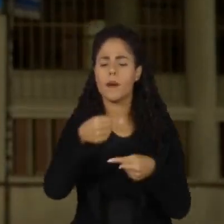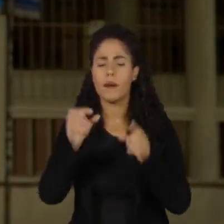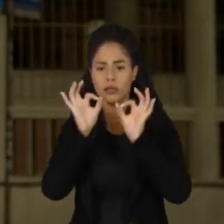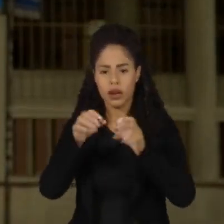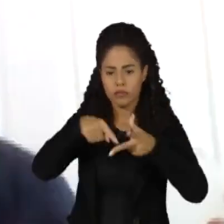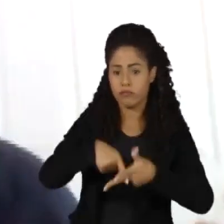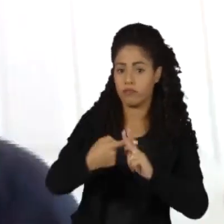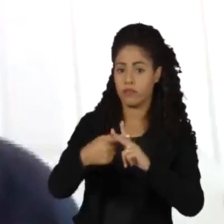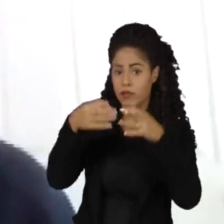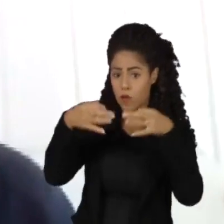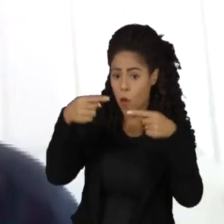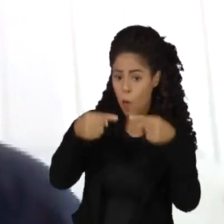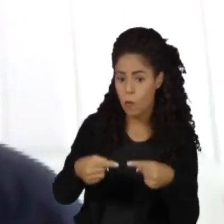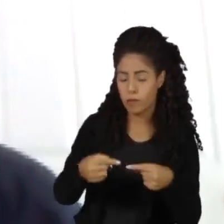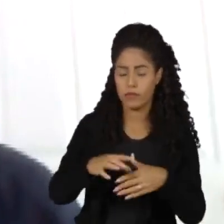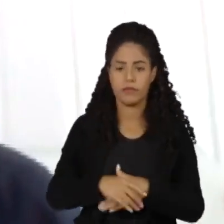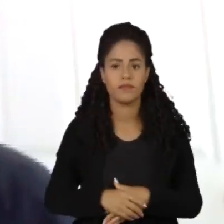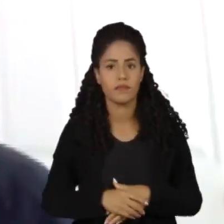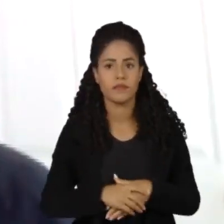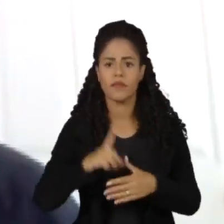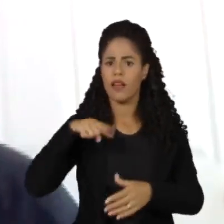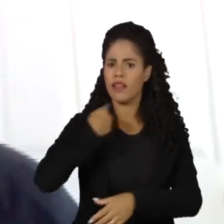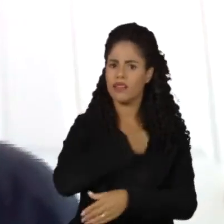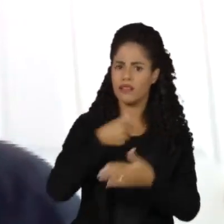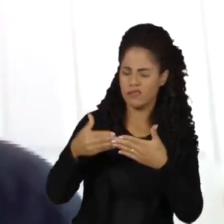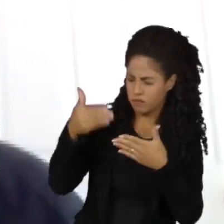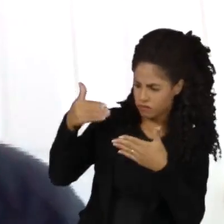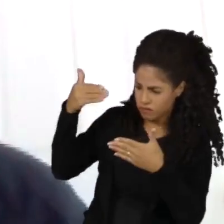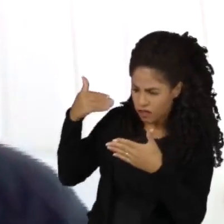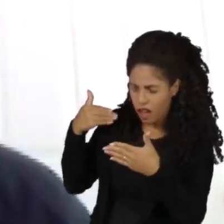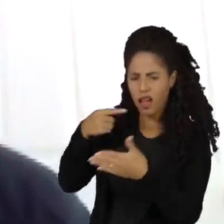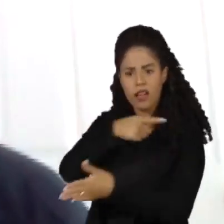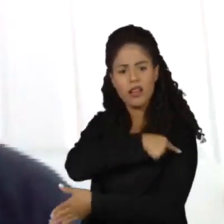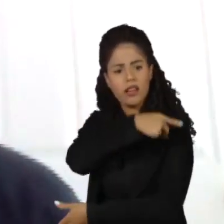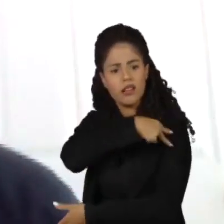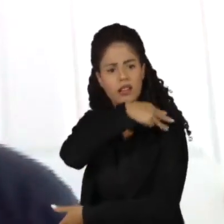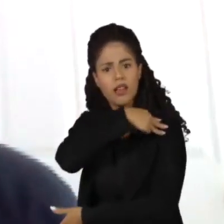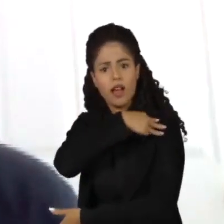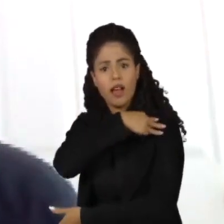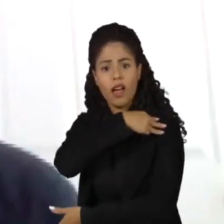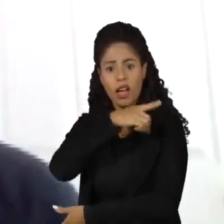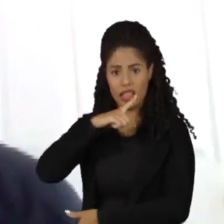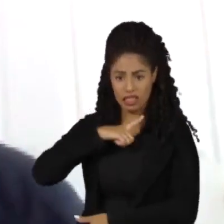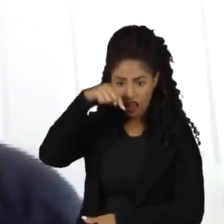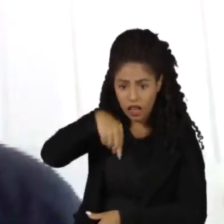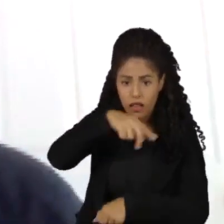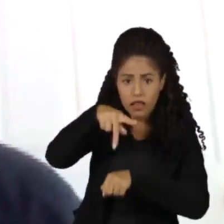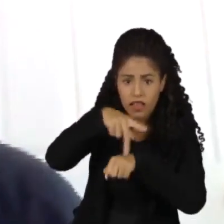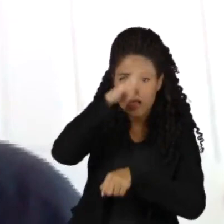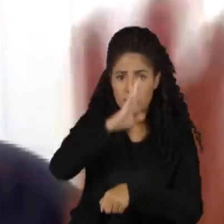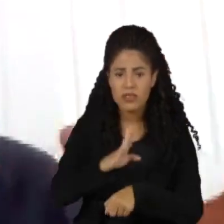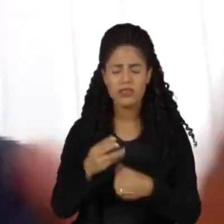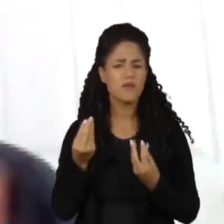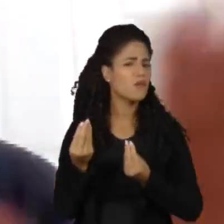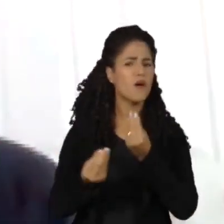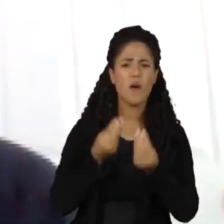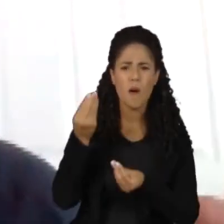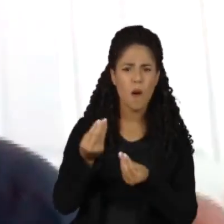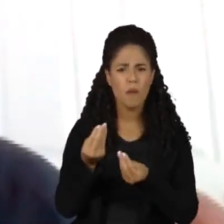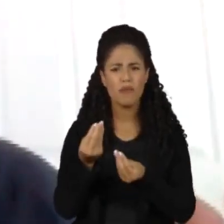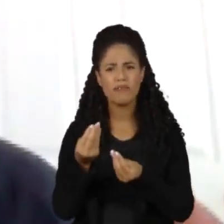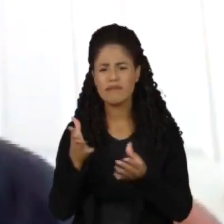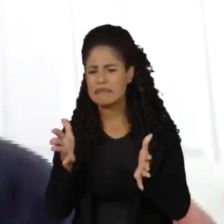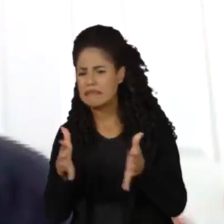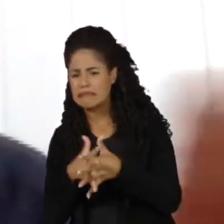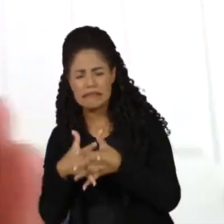ajustes. Não dá mais para a gente voltar àquele ensino médio que só existe aqui no Brasil. É uma jabuticaba, fruta que só